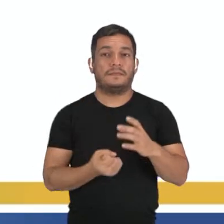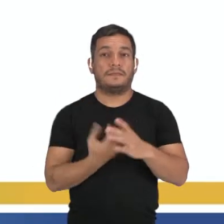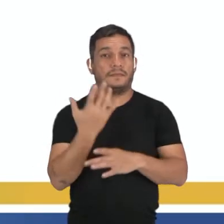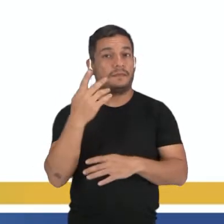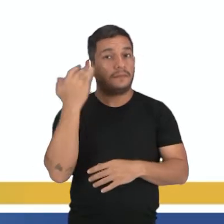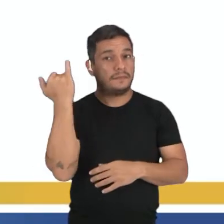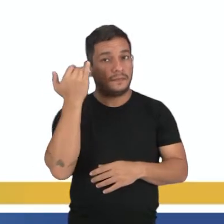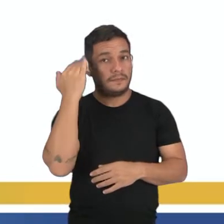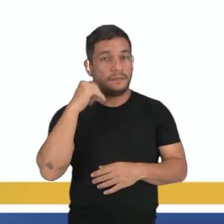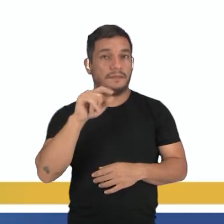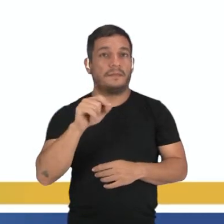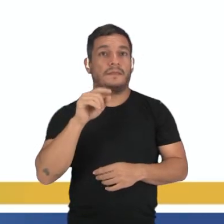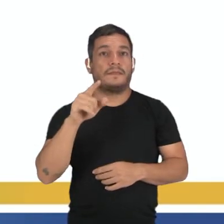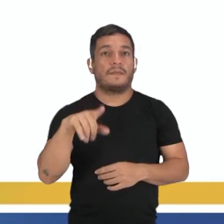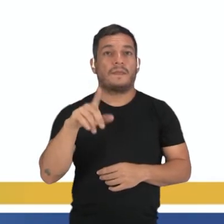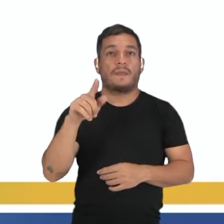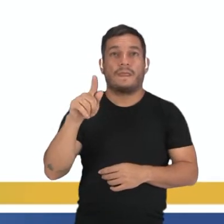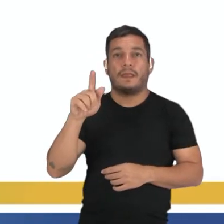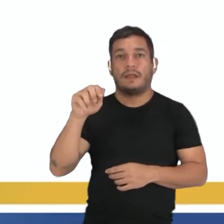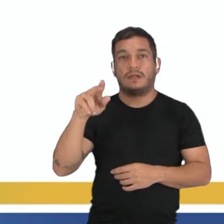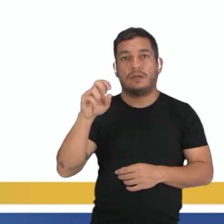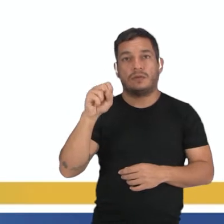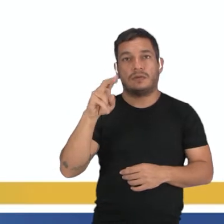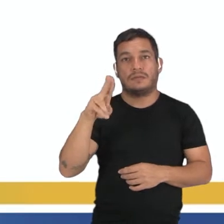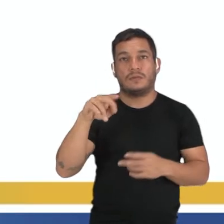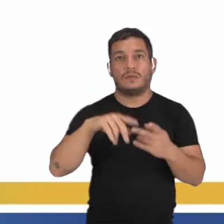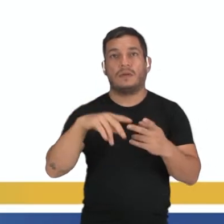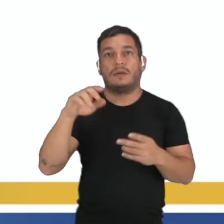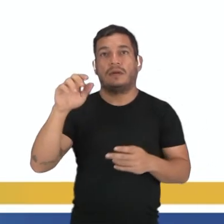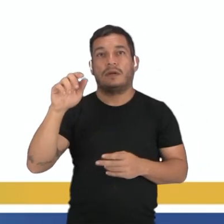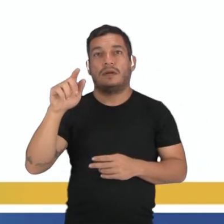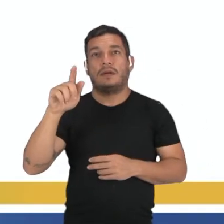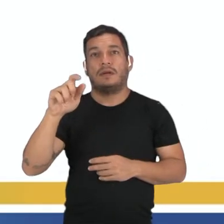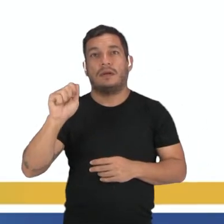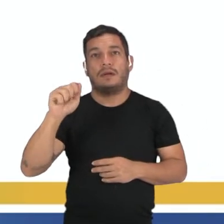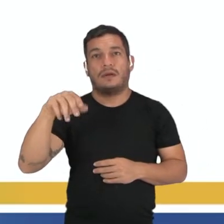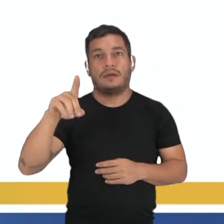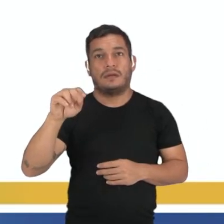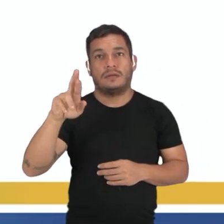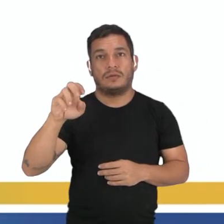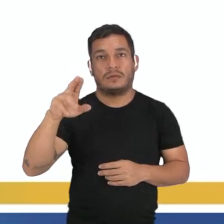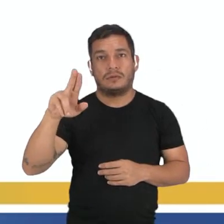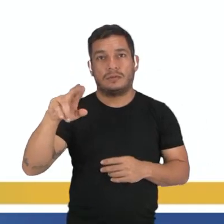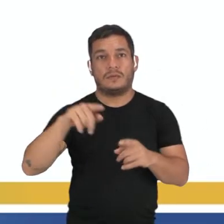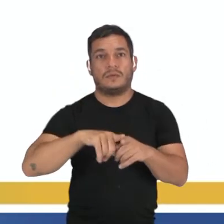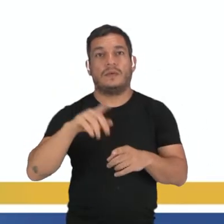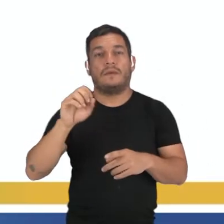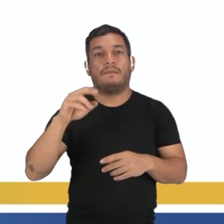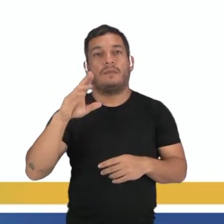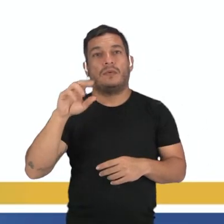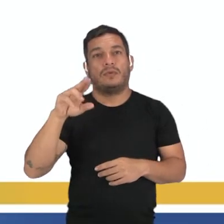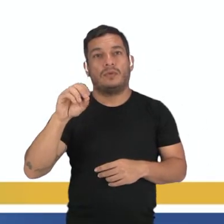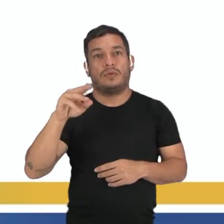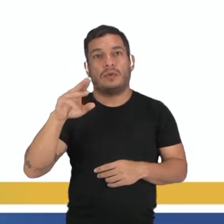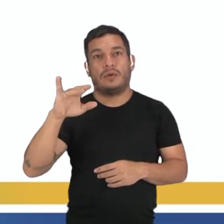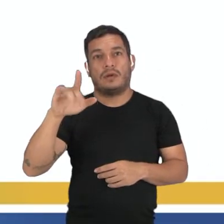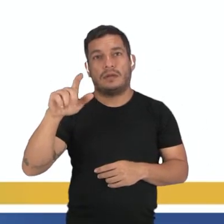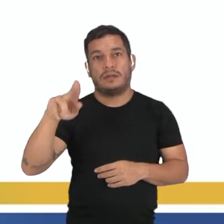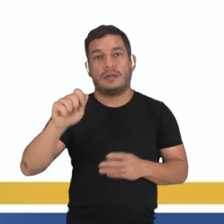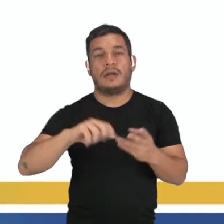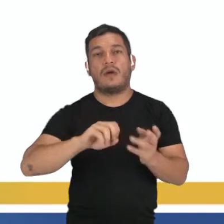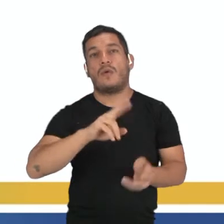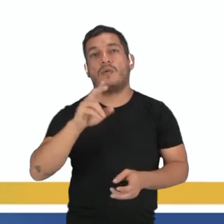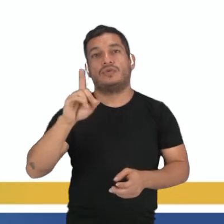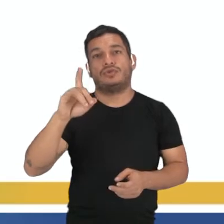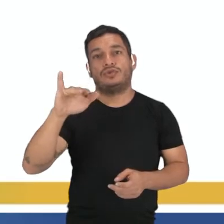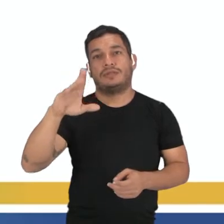importante a gente saber do gineceu e do androceu, e que as flores das angiospermas podem ser monóclinas ou díclinas, né? Quando elas são